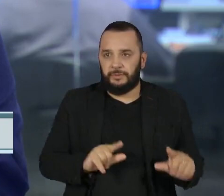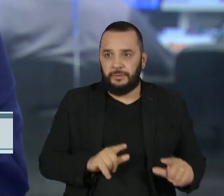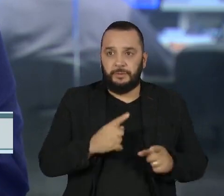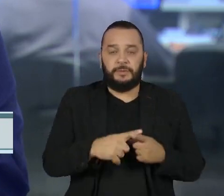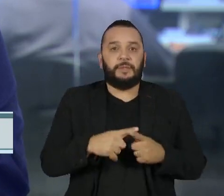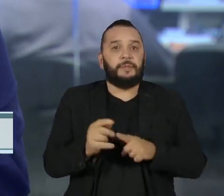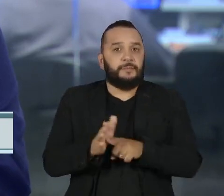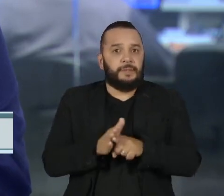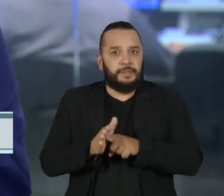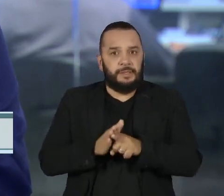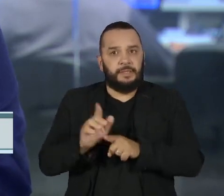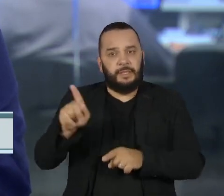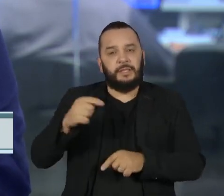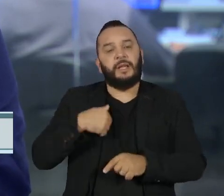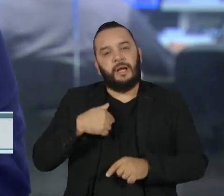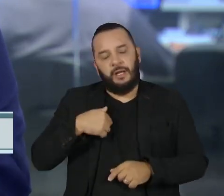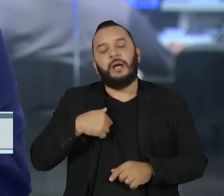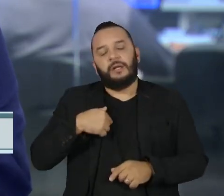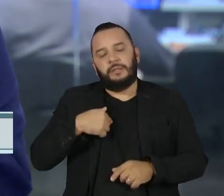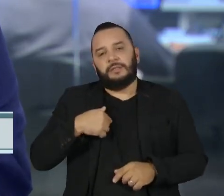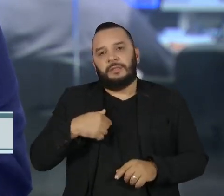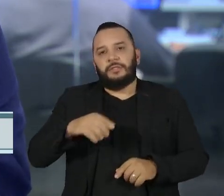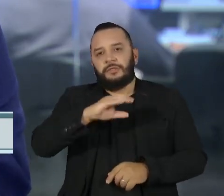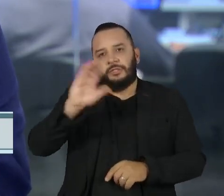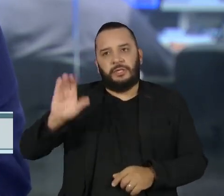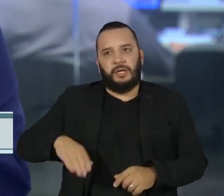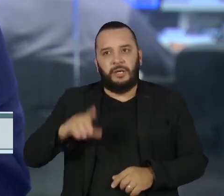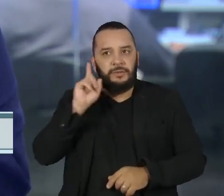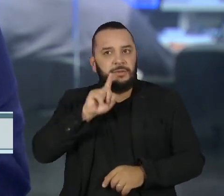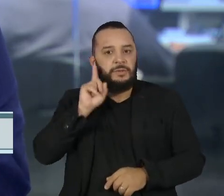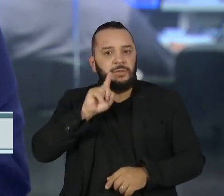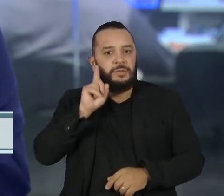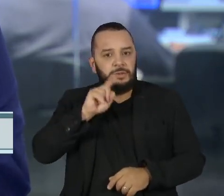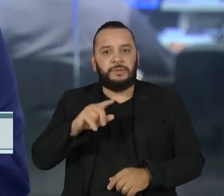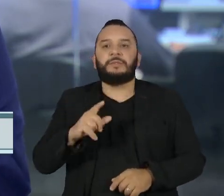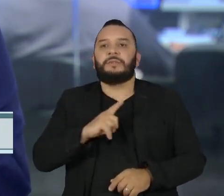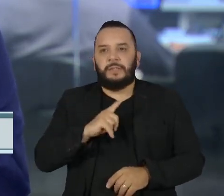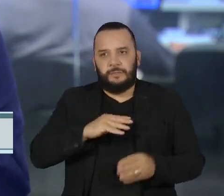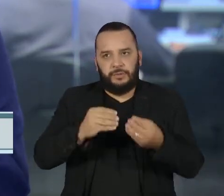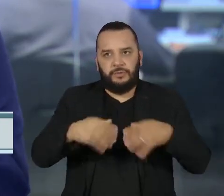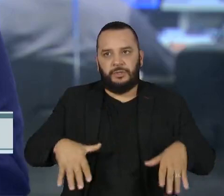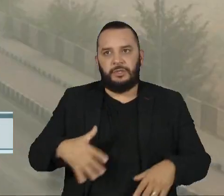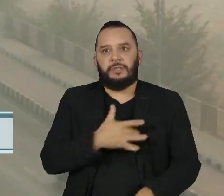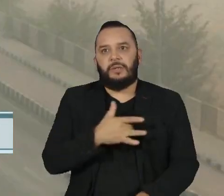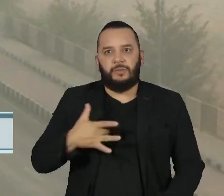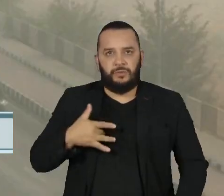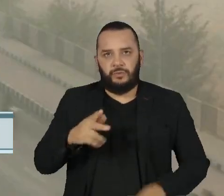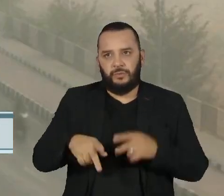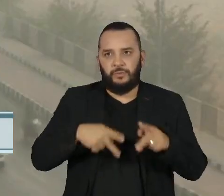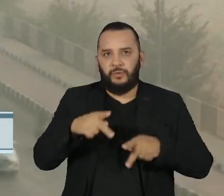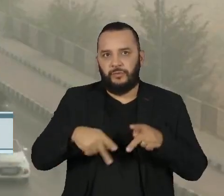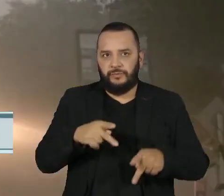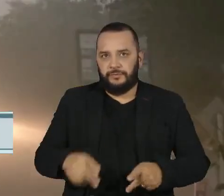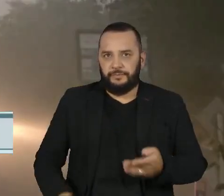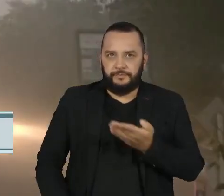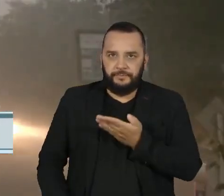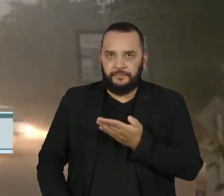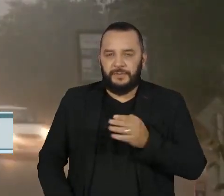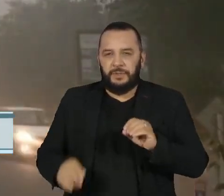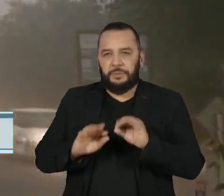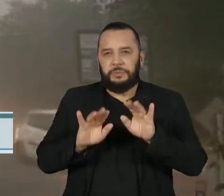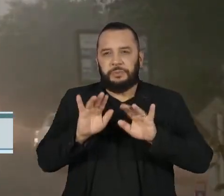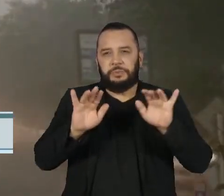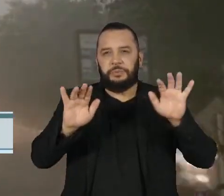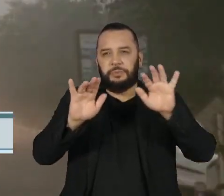pela Universidade de Chicago, nos Estados Unidos, é a maior ameaça externa à saúde pública. As partículas